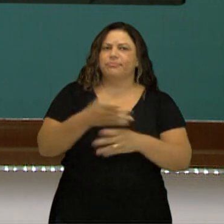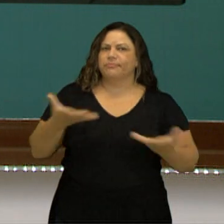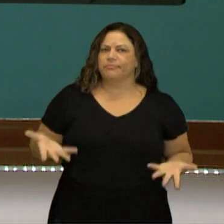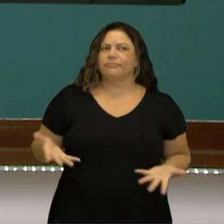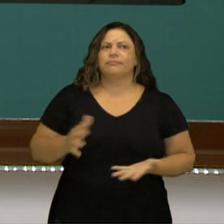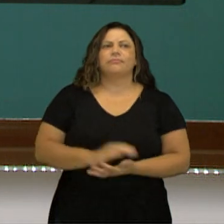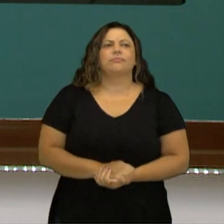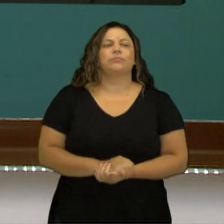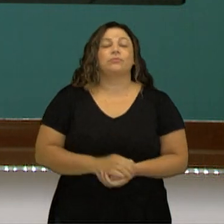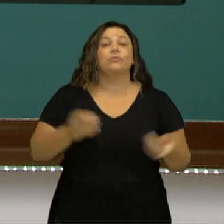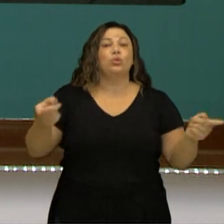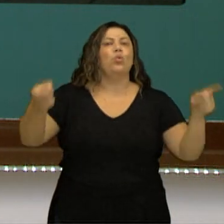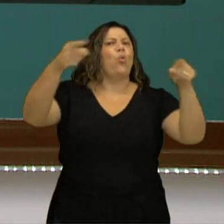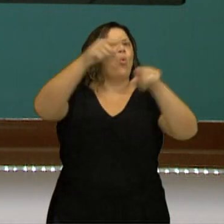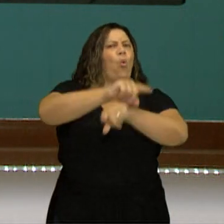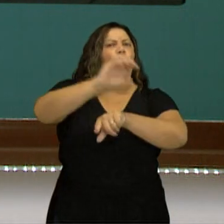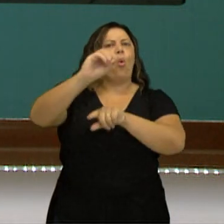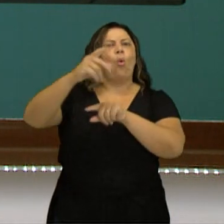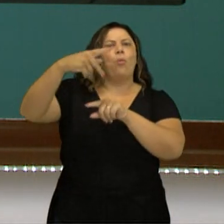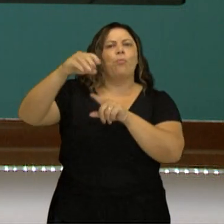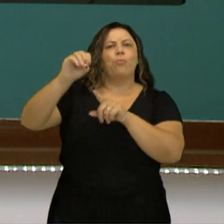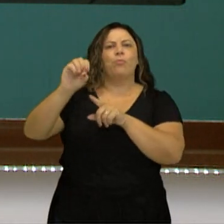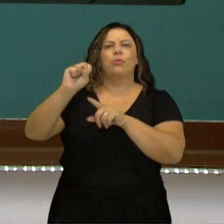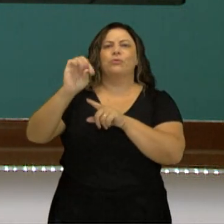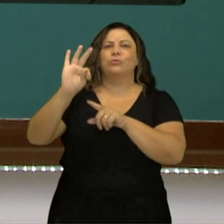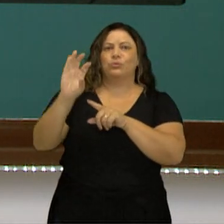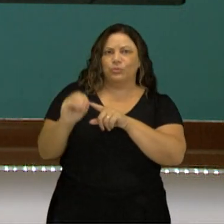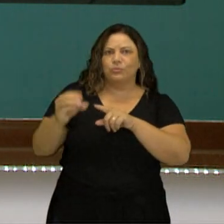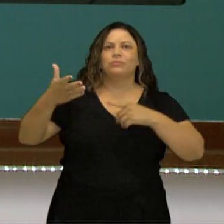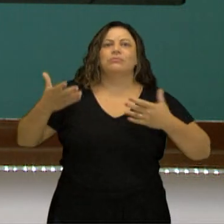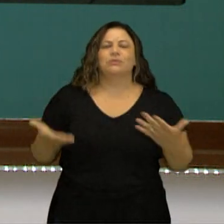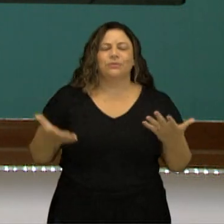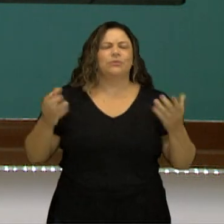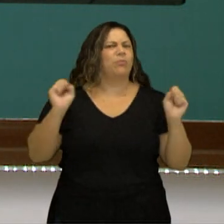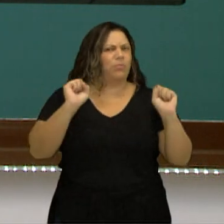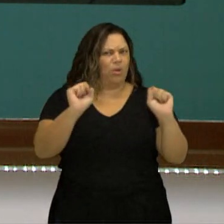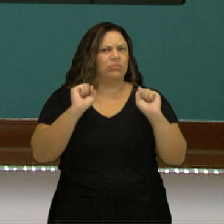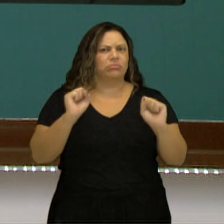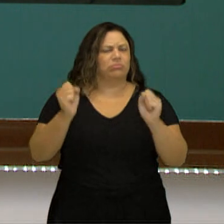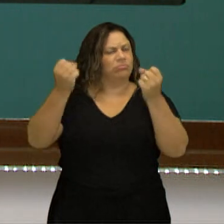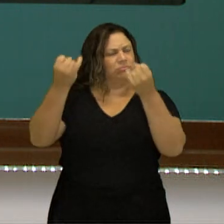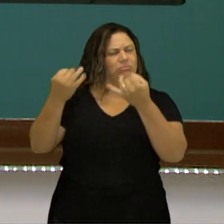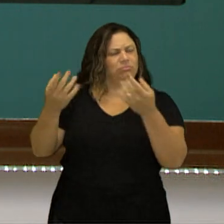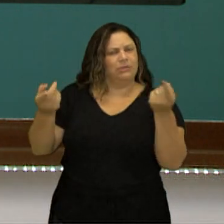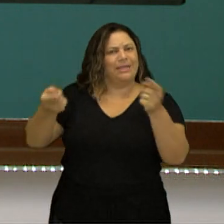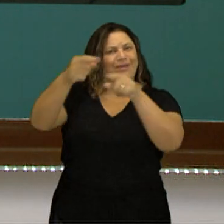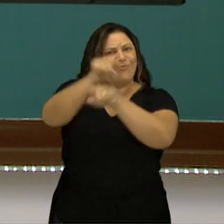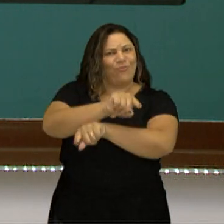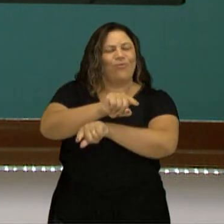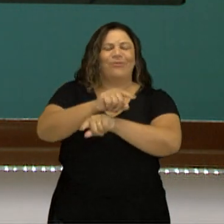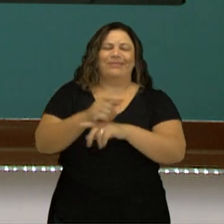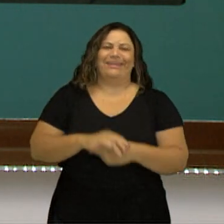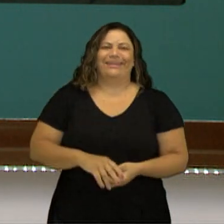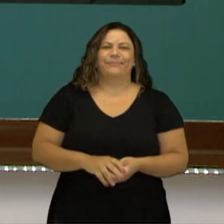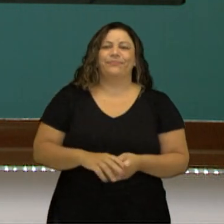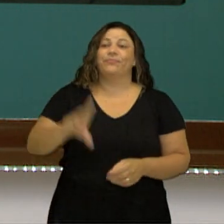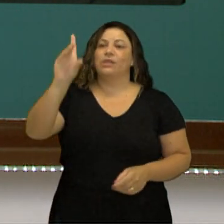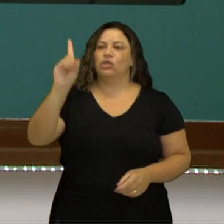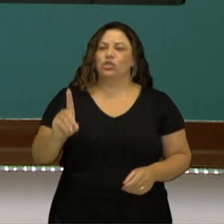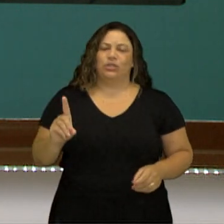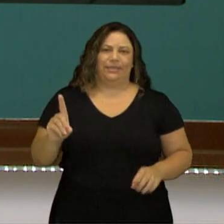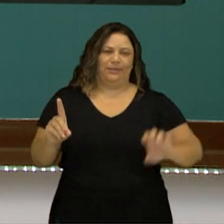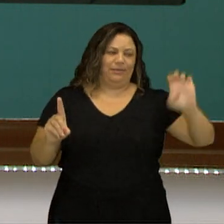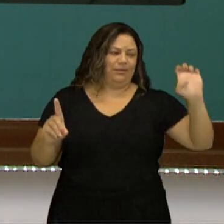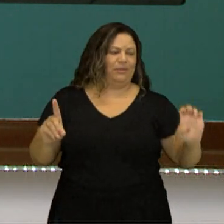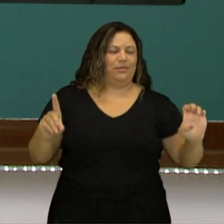O oposto. A palavra oposto eu posso dizer que é o contrário. Contrário de direita, esquerda, ou